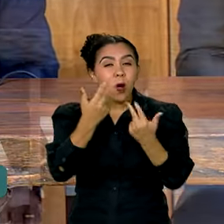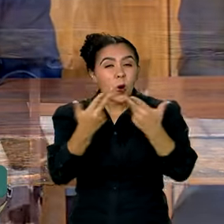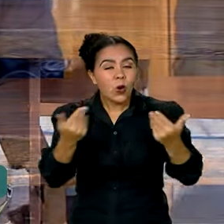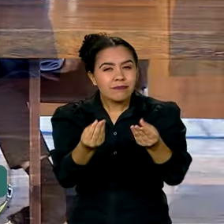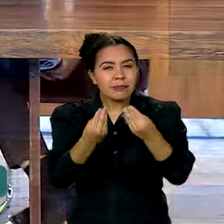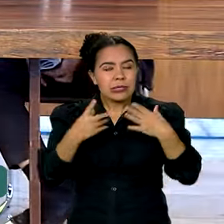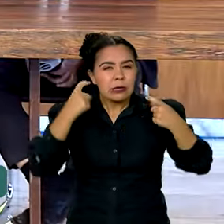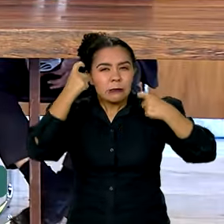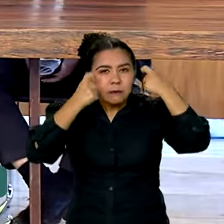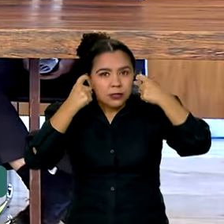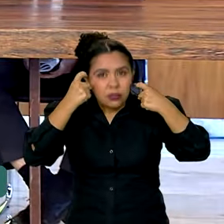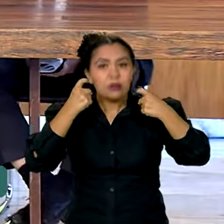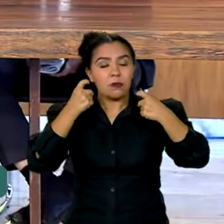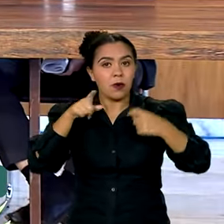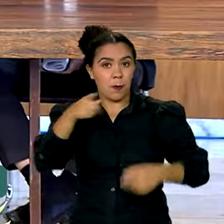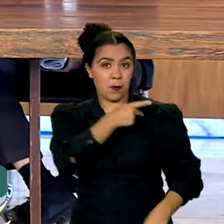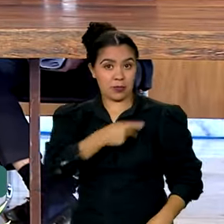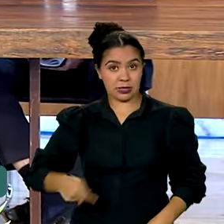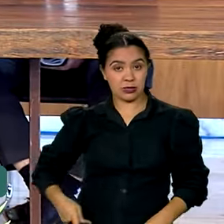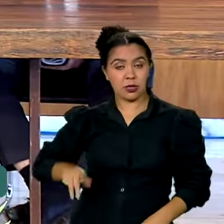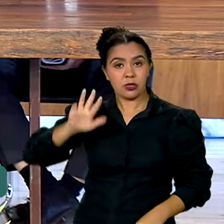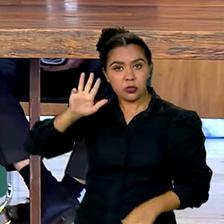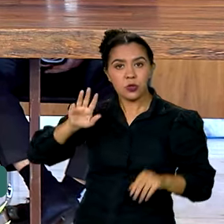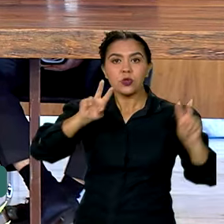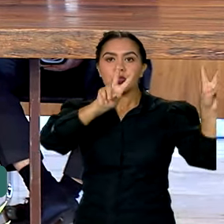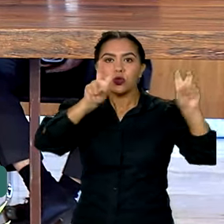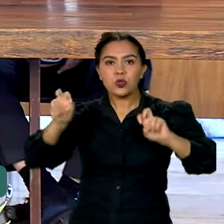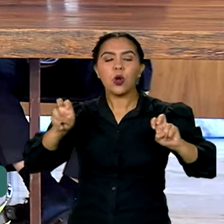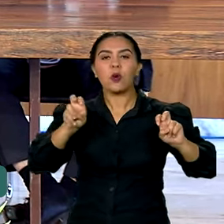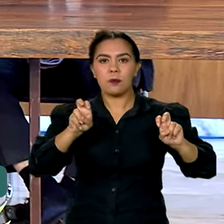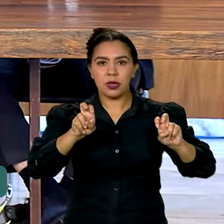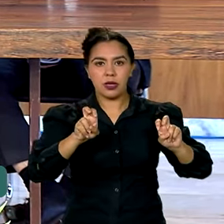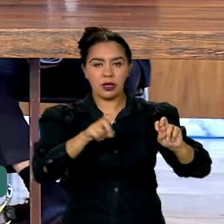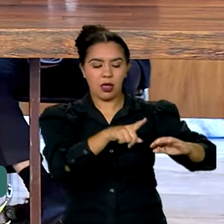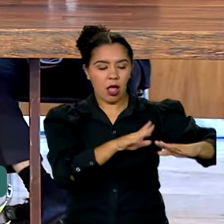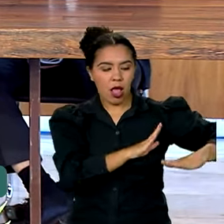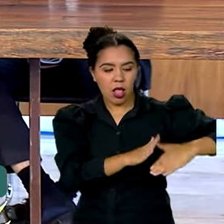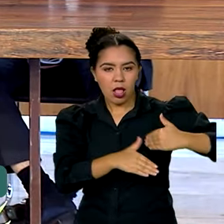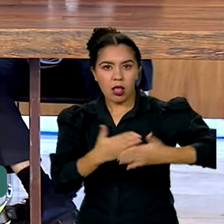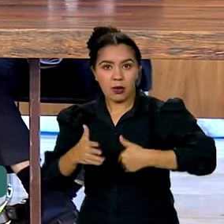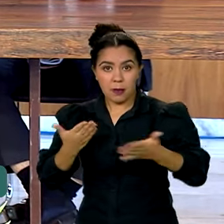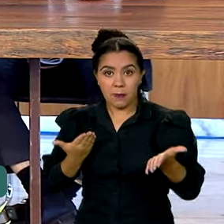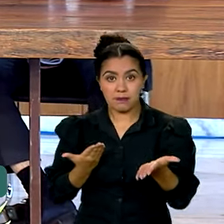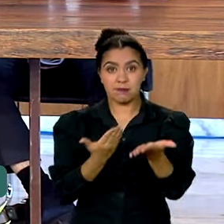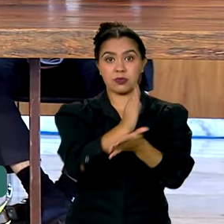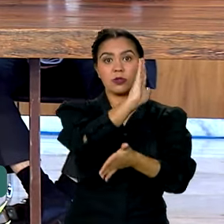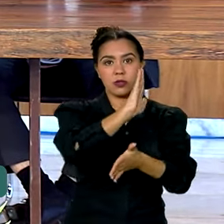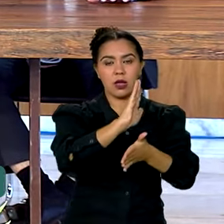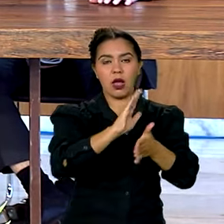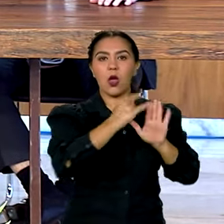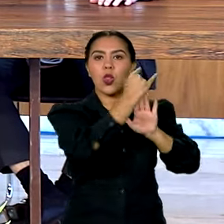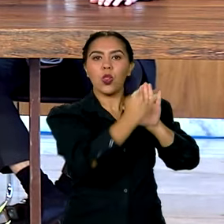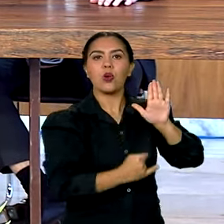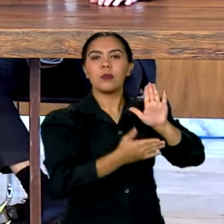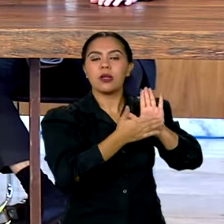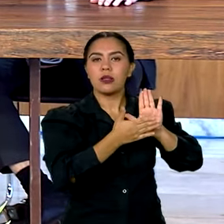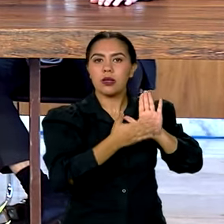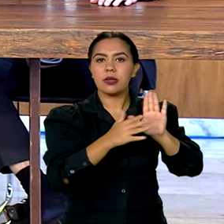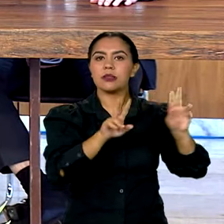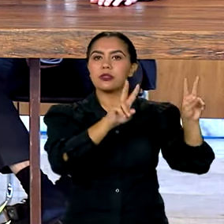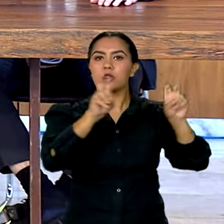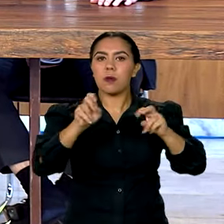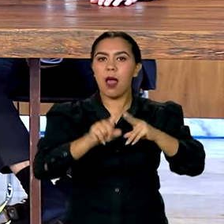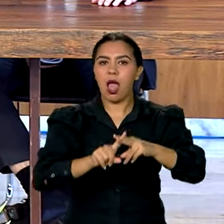do presidente com a tramitação da regulamentação da reforma tributária. Então, ele